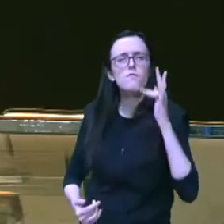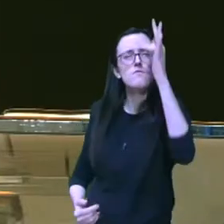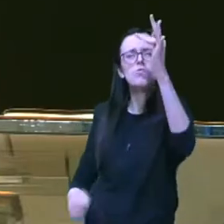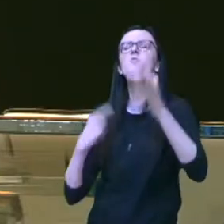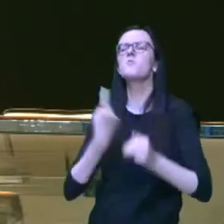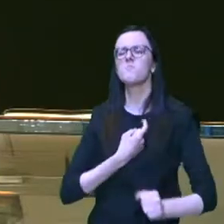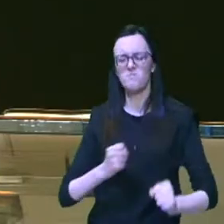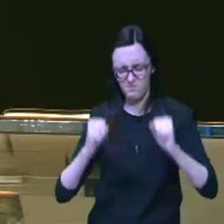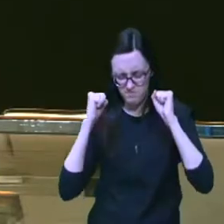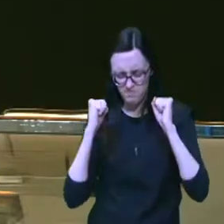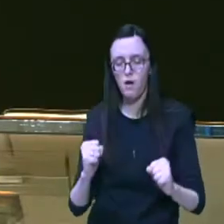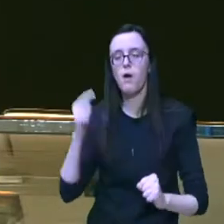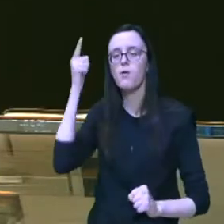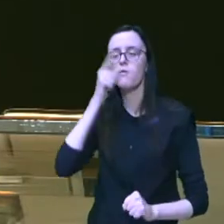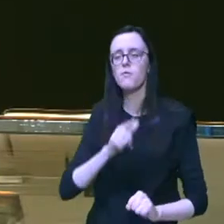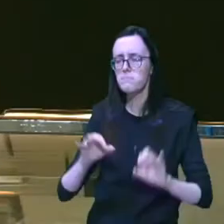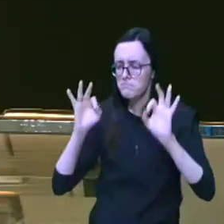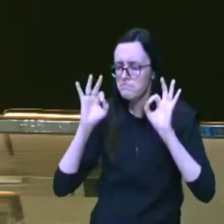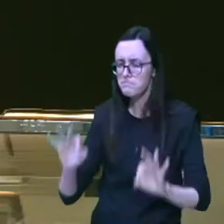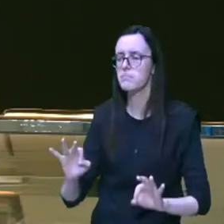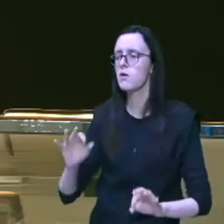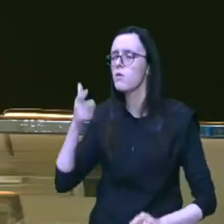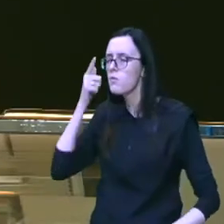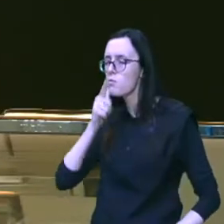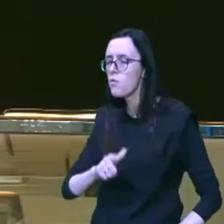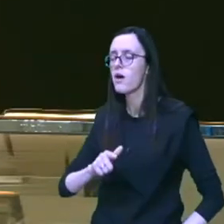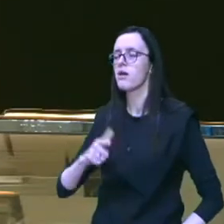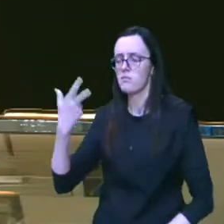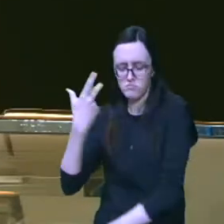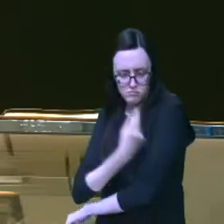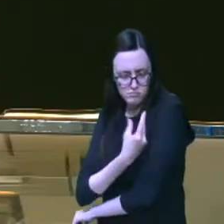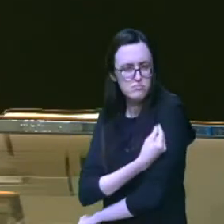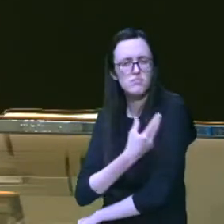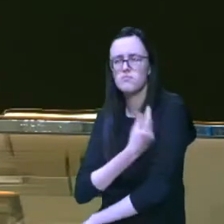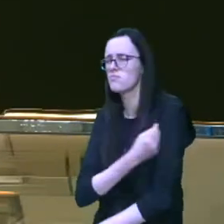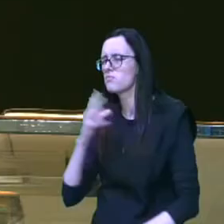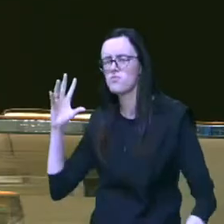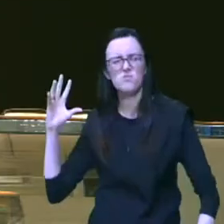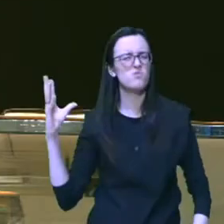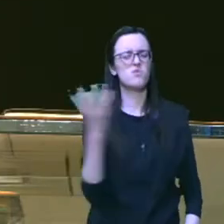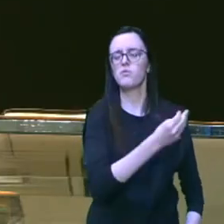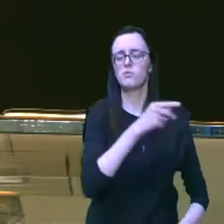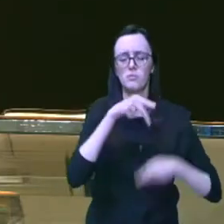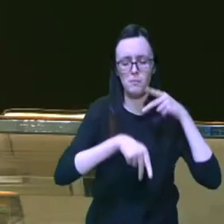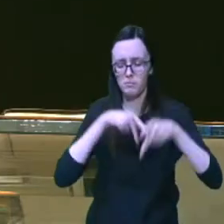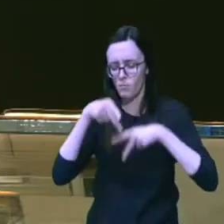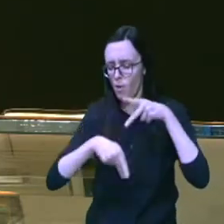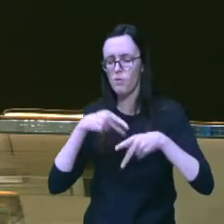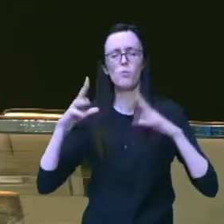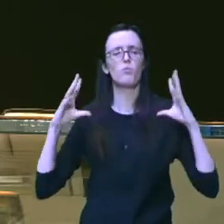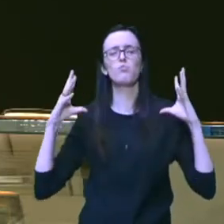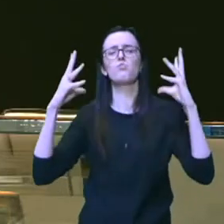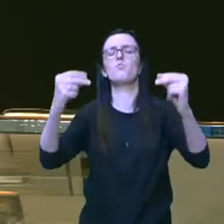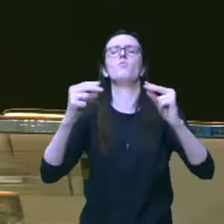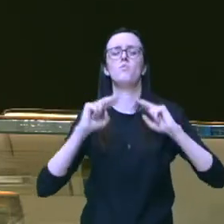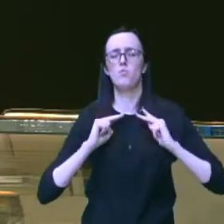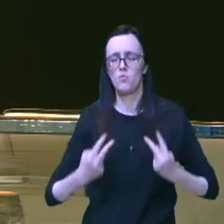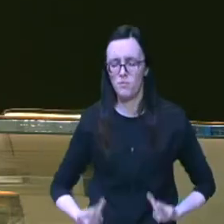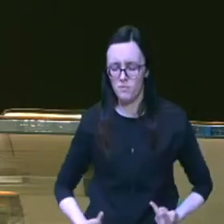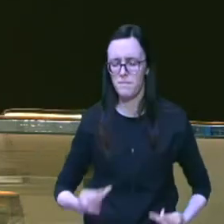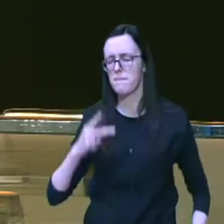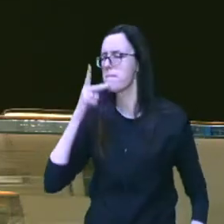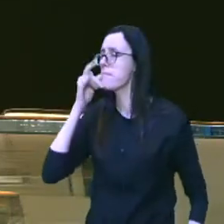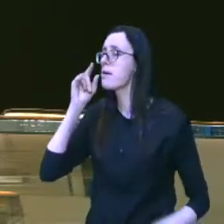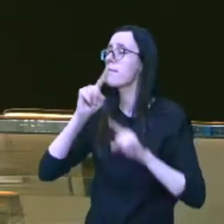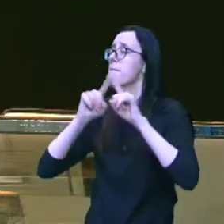possamos realmente ter acesso de maneira prática a vacinação para toda a população, para toda a humanidade Pai